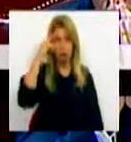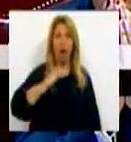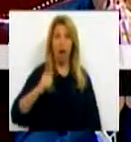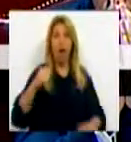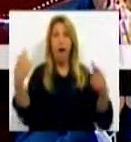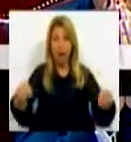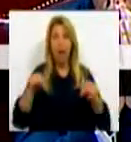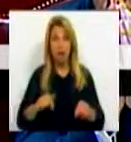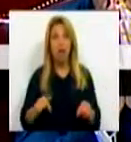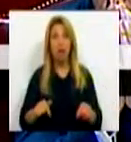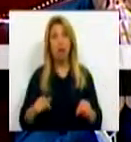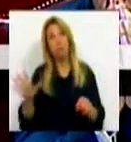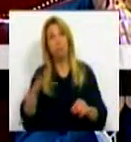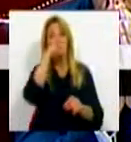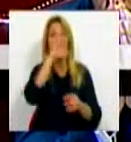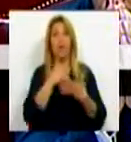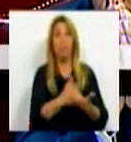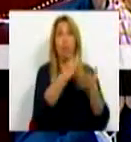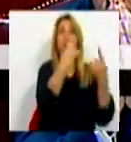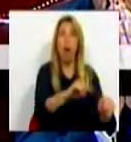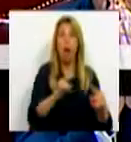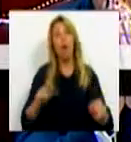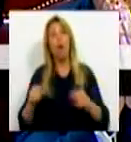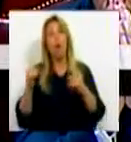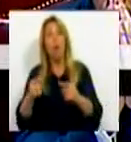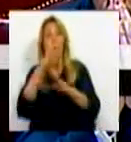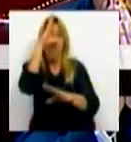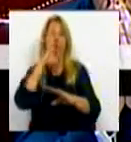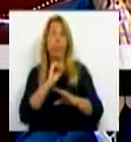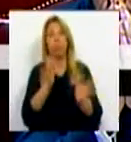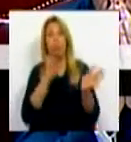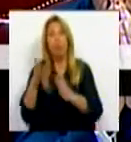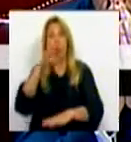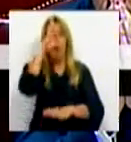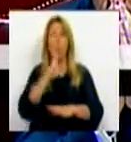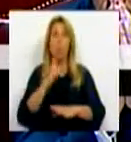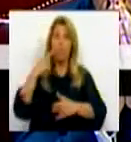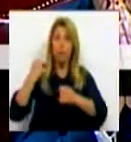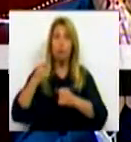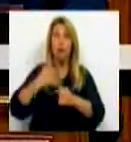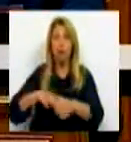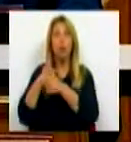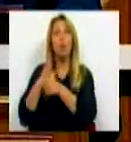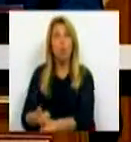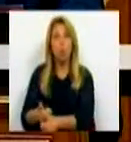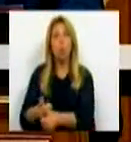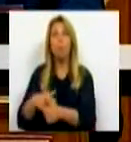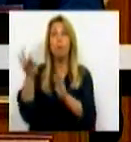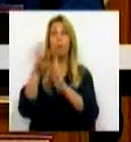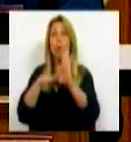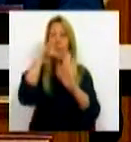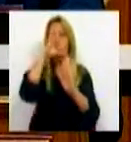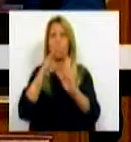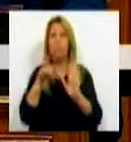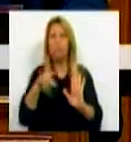lado, e, por outro lado, que insiste em cumprir o programa de Governo. Talvez lhe seja algo estranho, Sr. Deputado, mas isto não é revanchismo, isto é